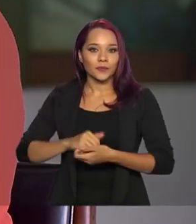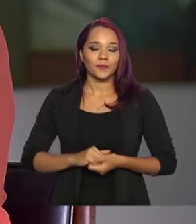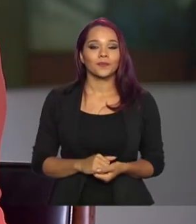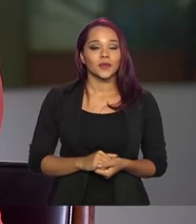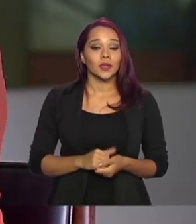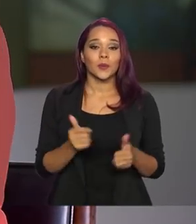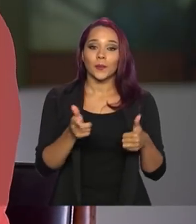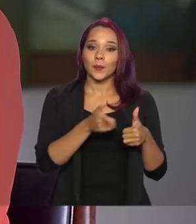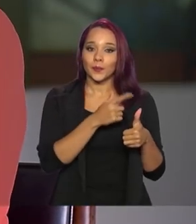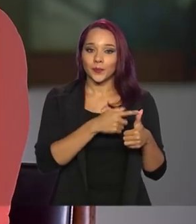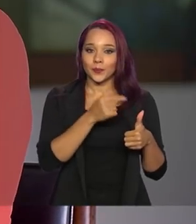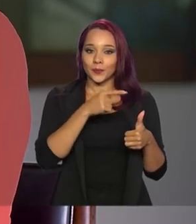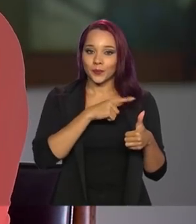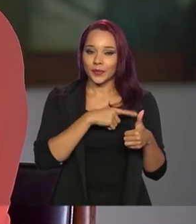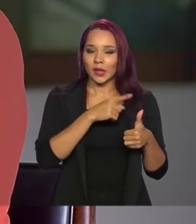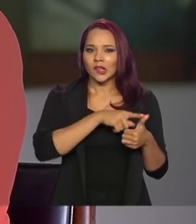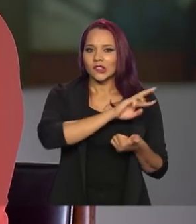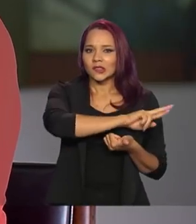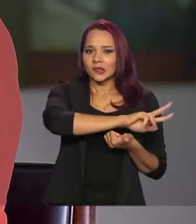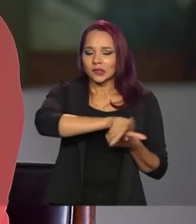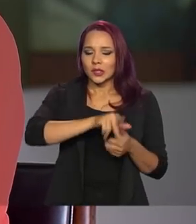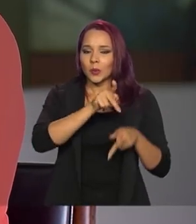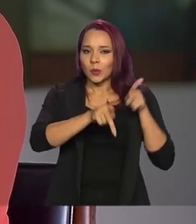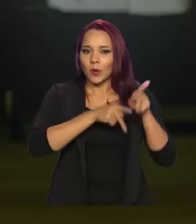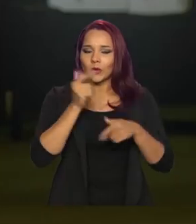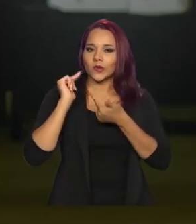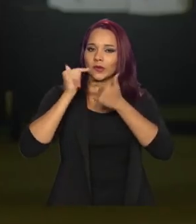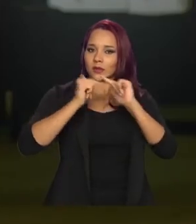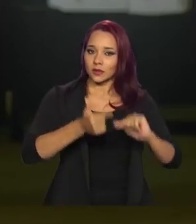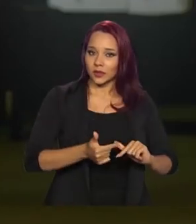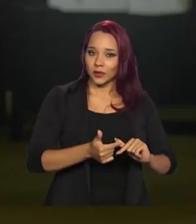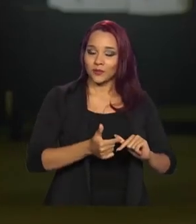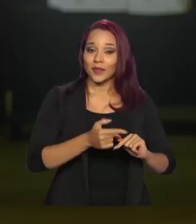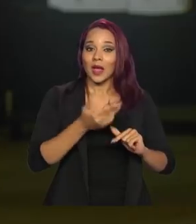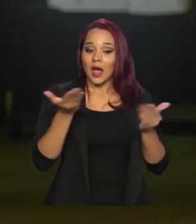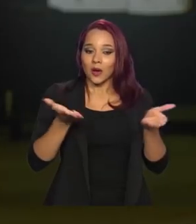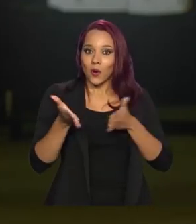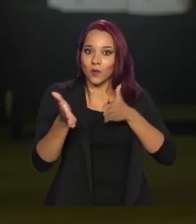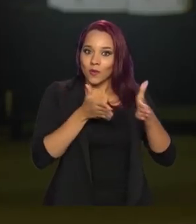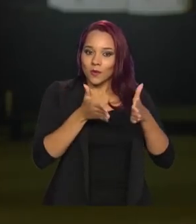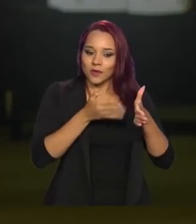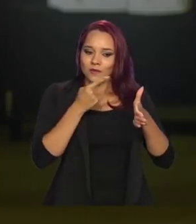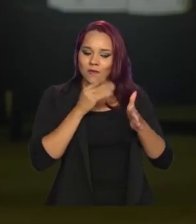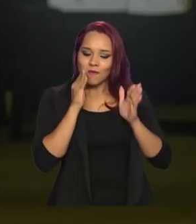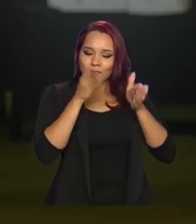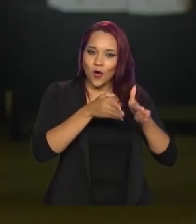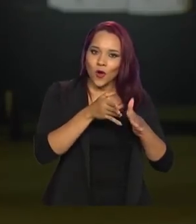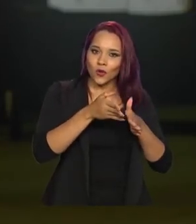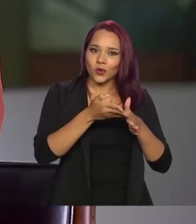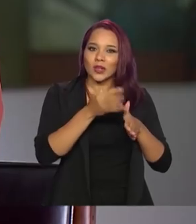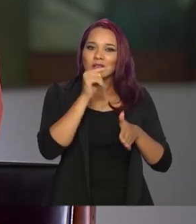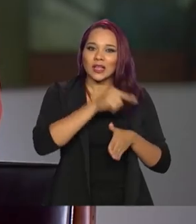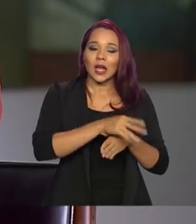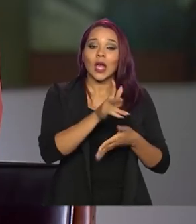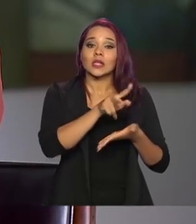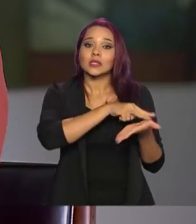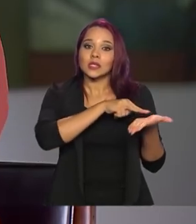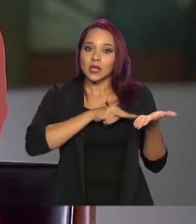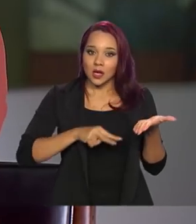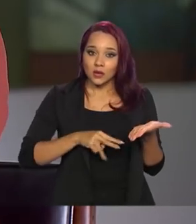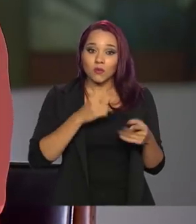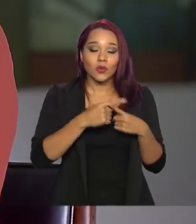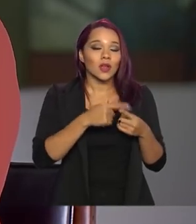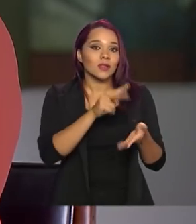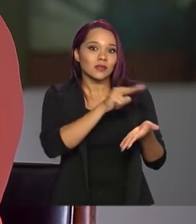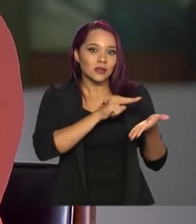primeiro são inúmeros povos tradicionais, né? Nesse momento nós estamos assim com uma ação imediata com os ciganos, porque